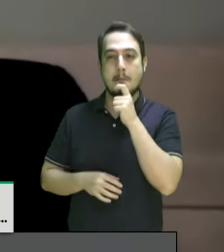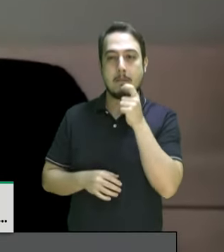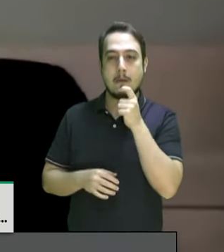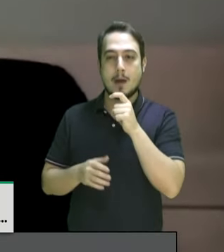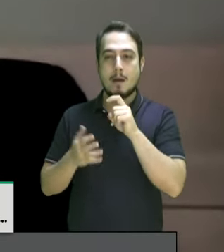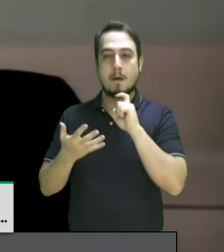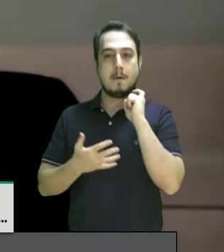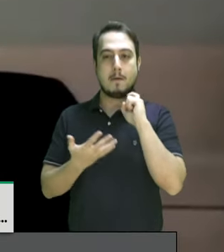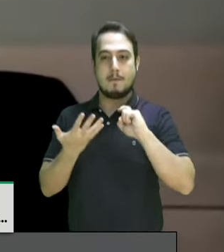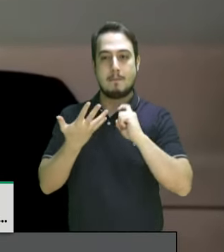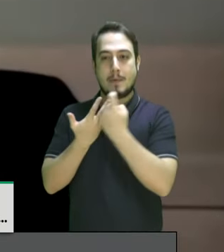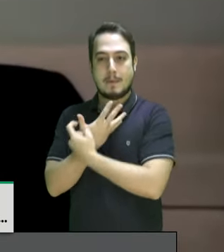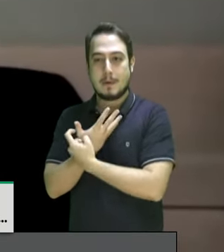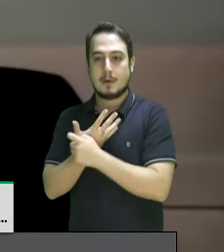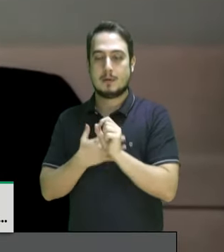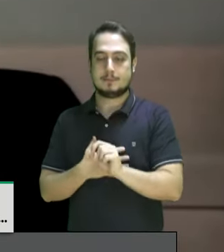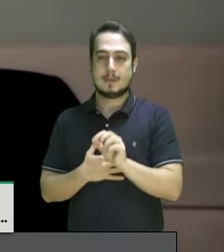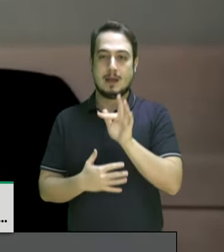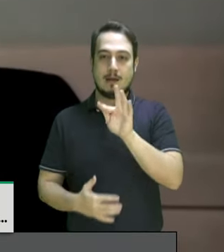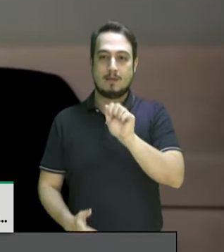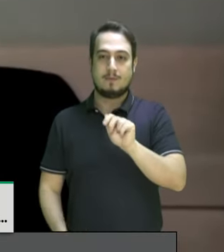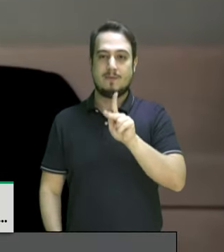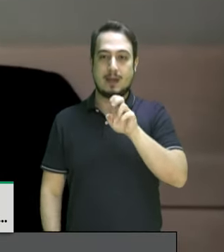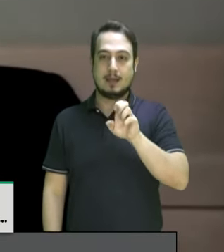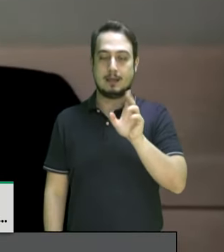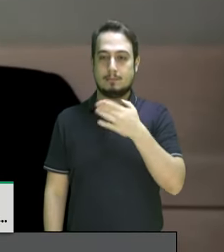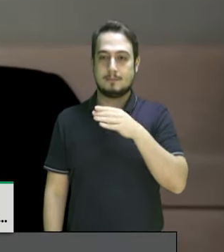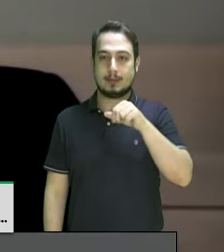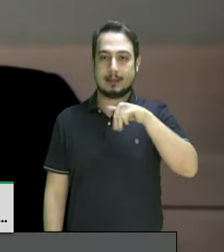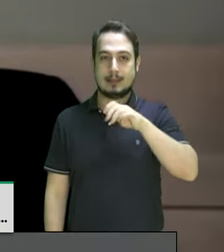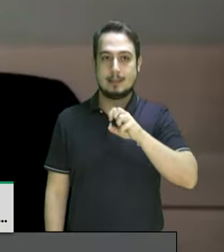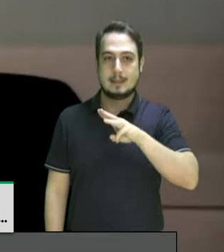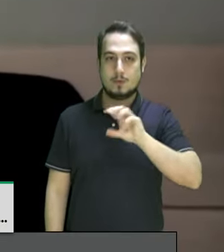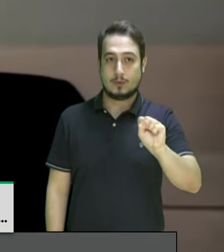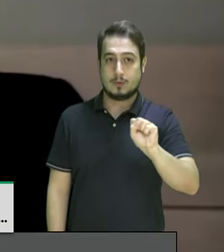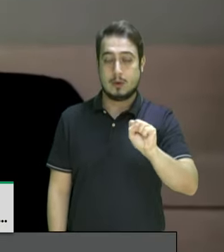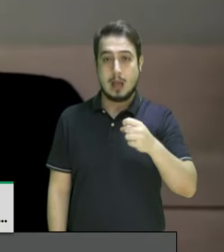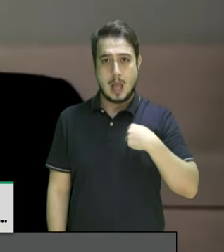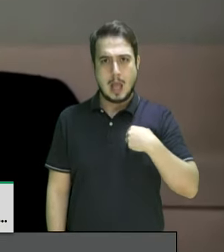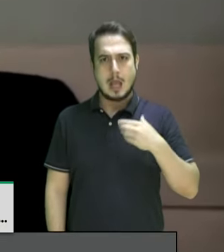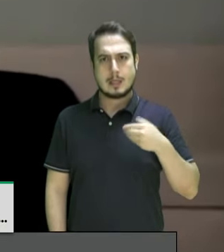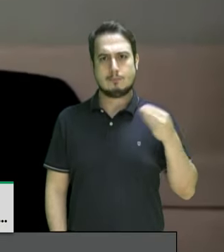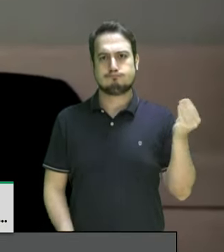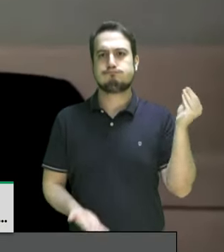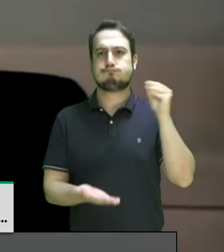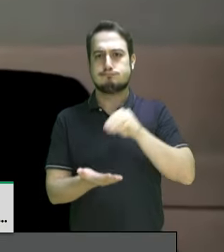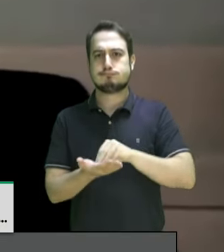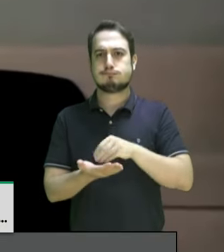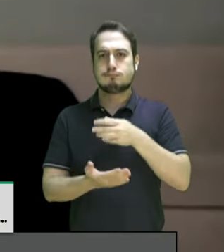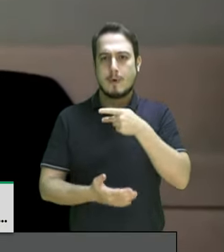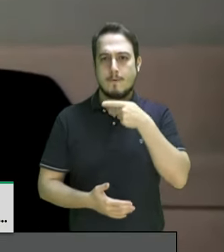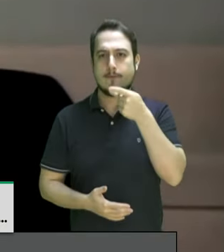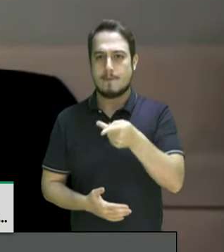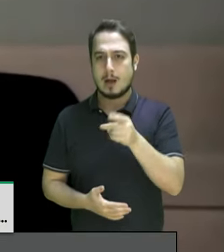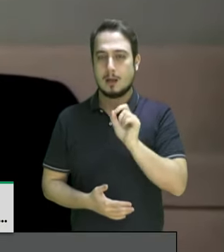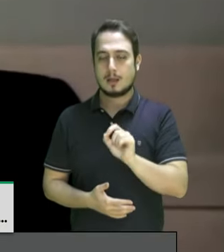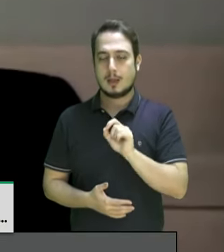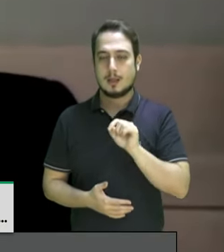afirmar, em alto e bom som, que não há uma vírgula, uma frase